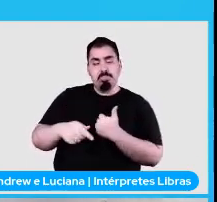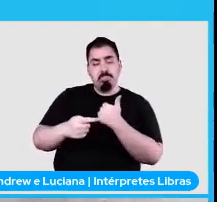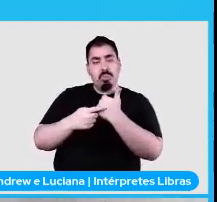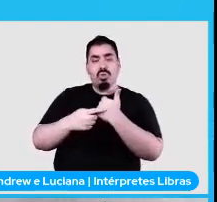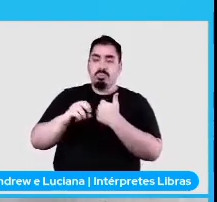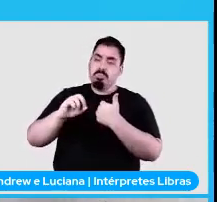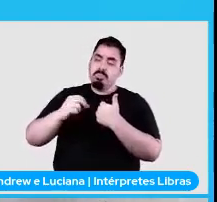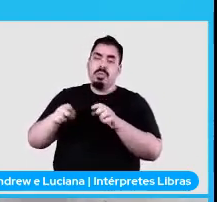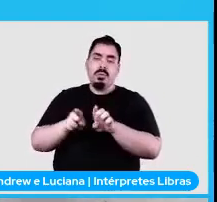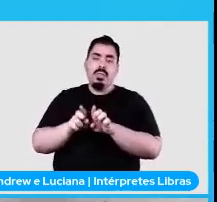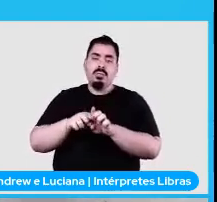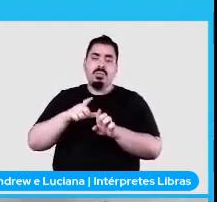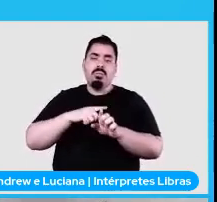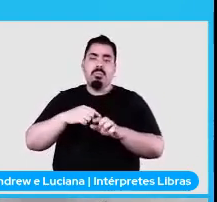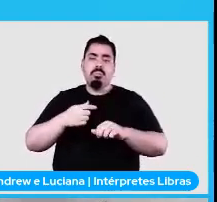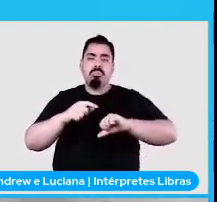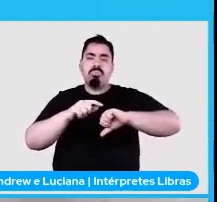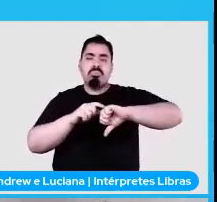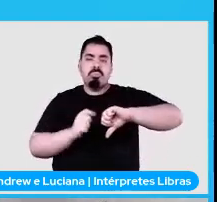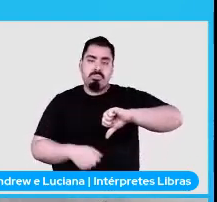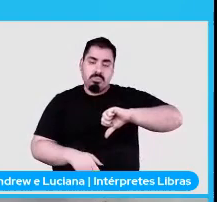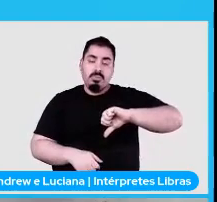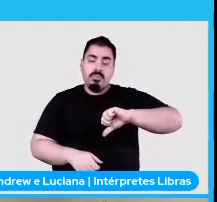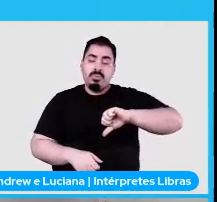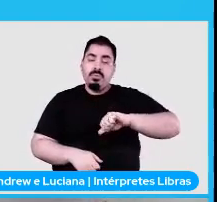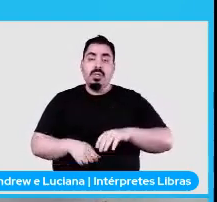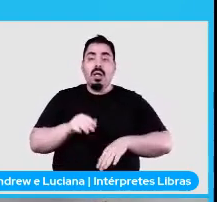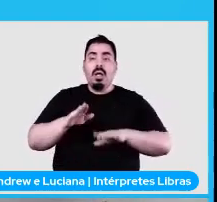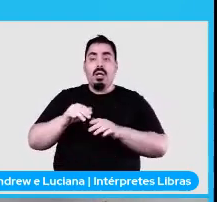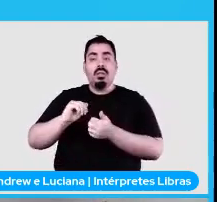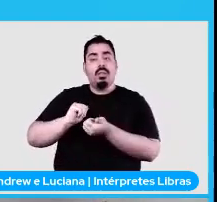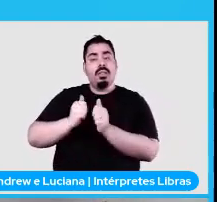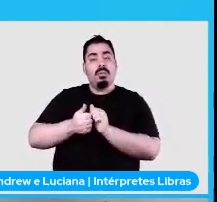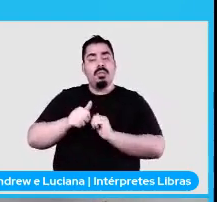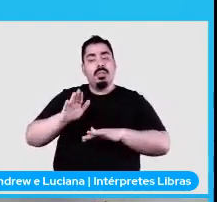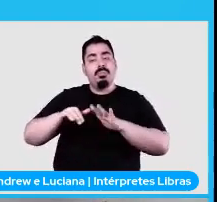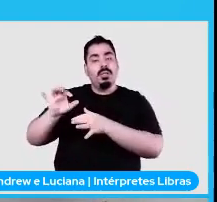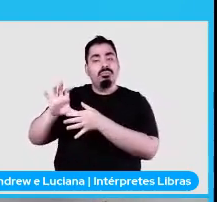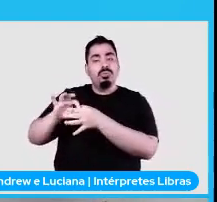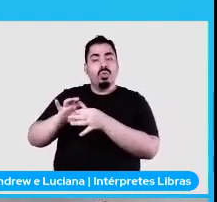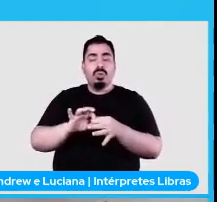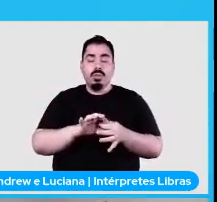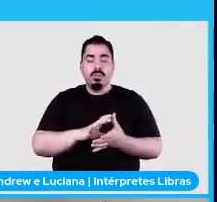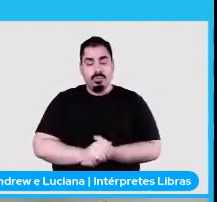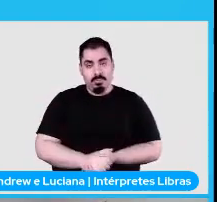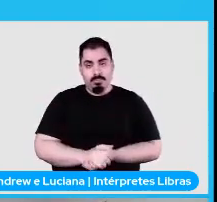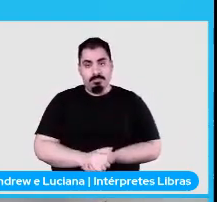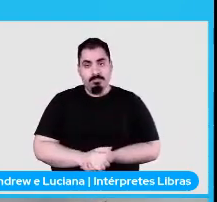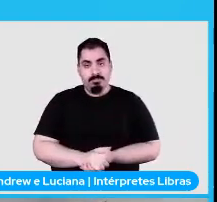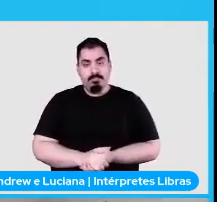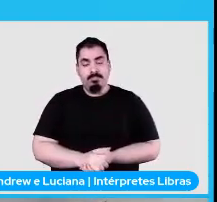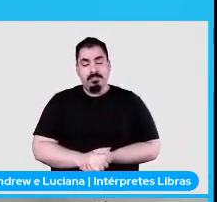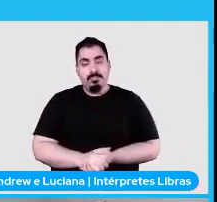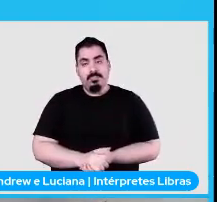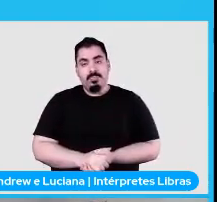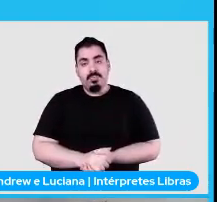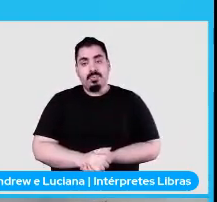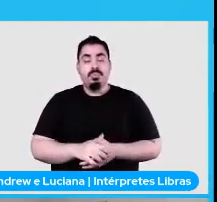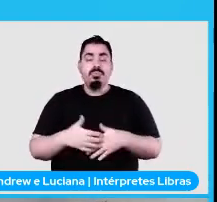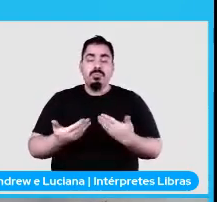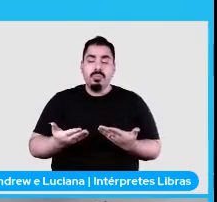coisa se adequa melhor a depender do seu problema. E aí, falando, citando, a gente tem as